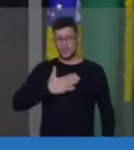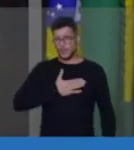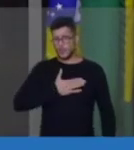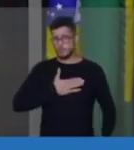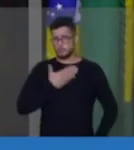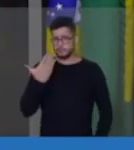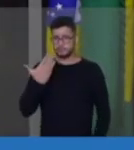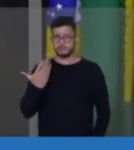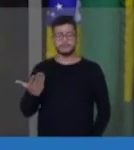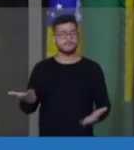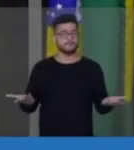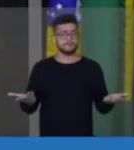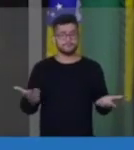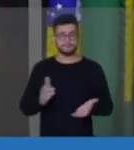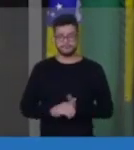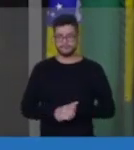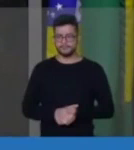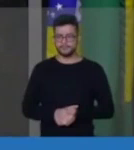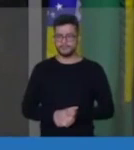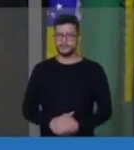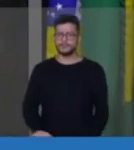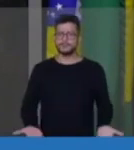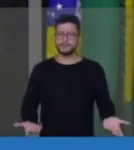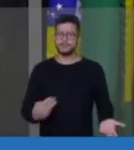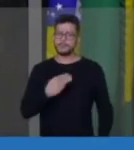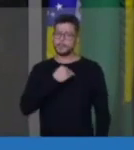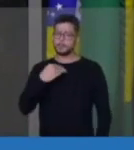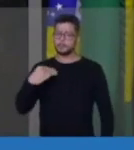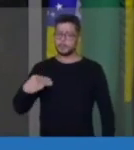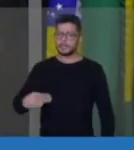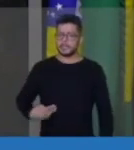Cadê o ministro dos Direitos Humanos?